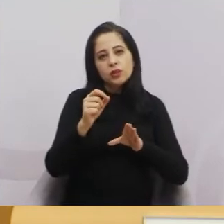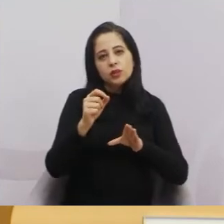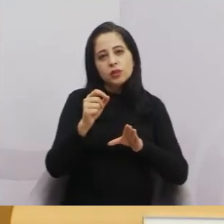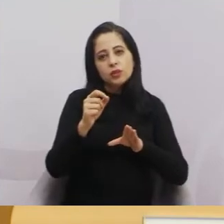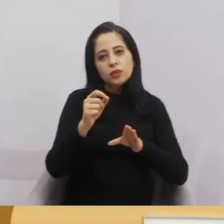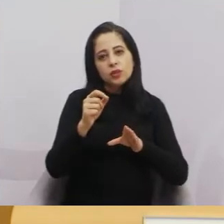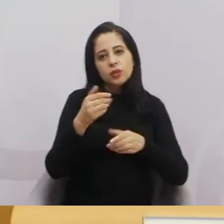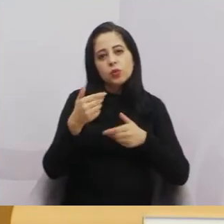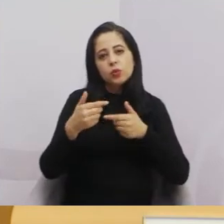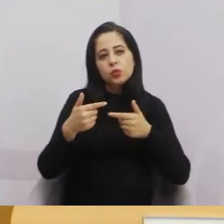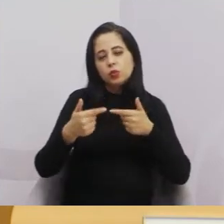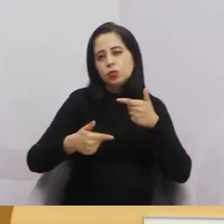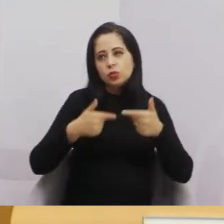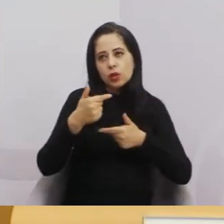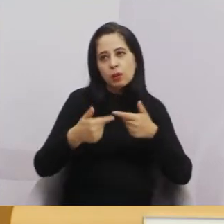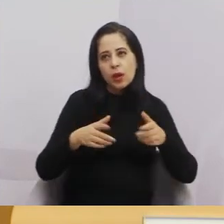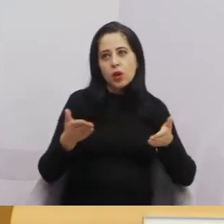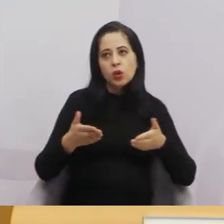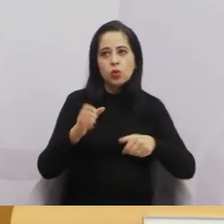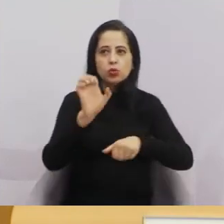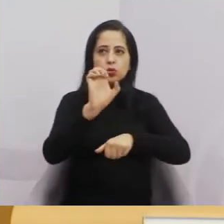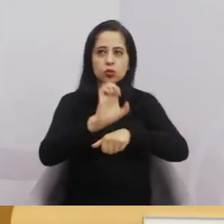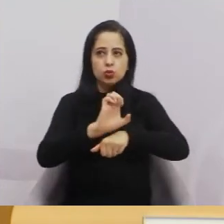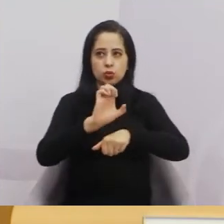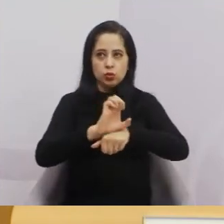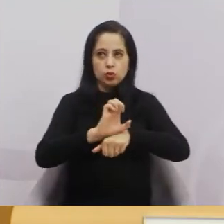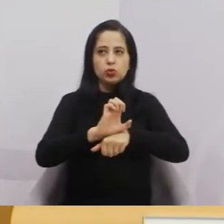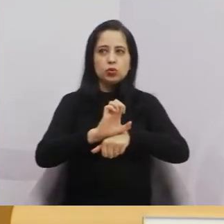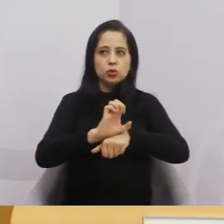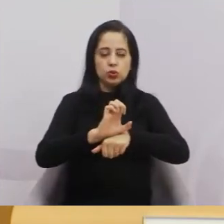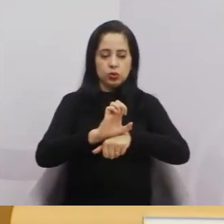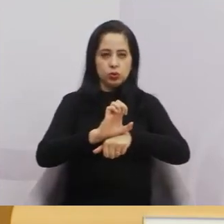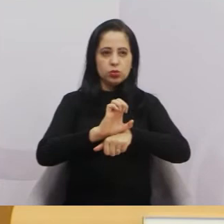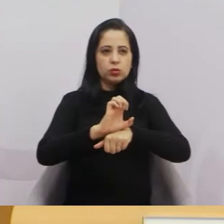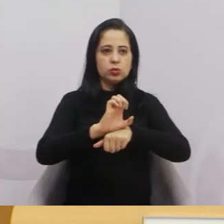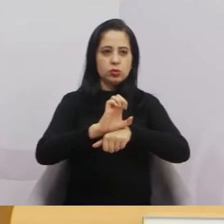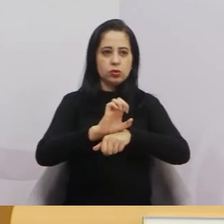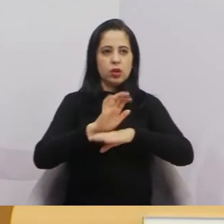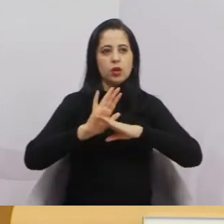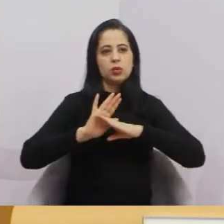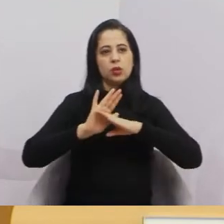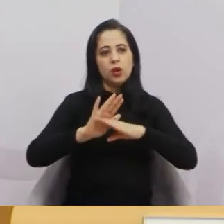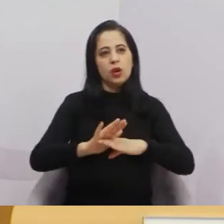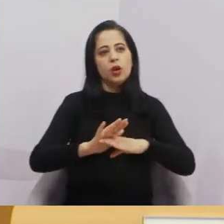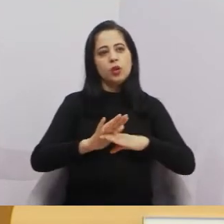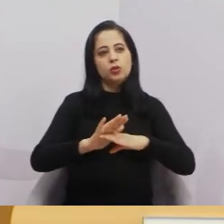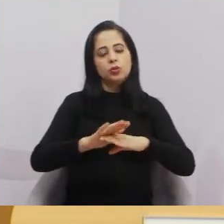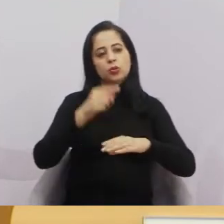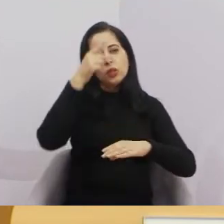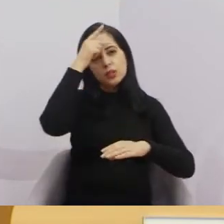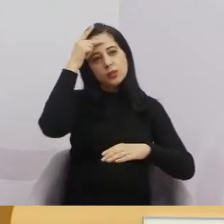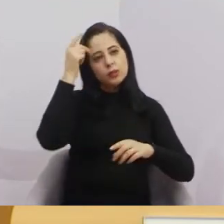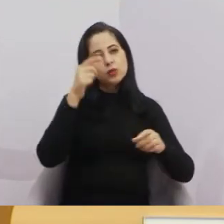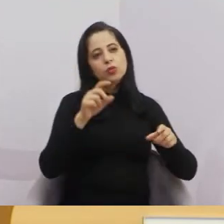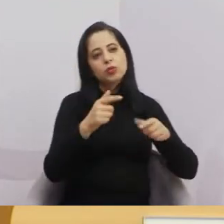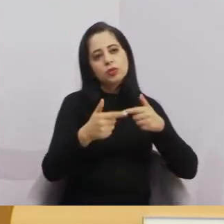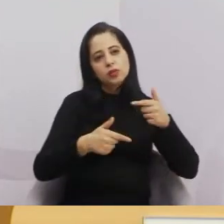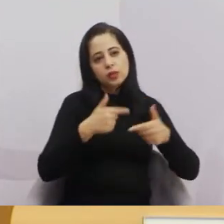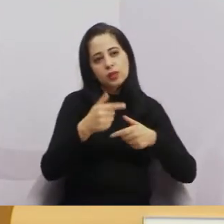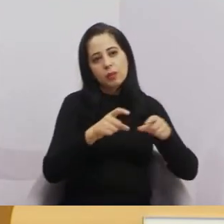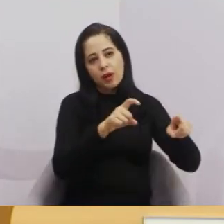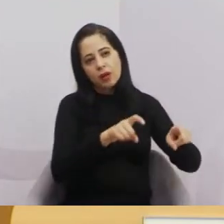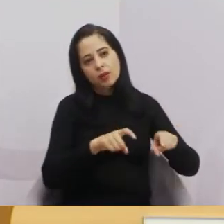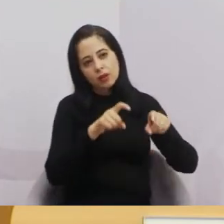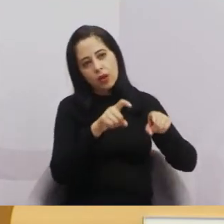o Estado presta hoje para os produtores rurais, de produção de produtos de origem